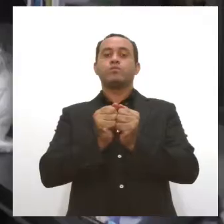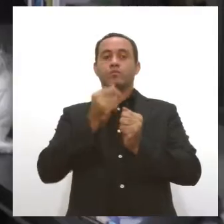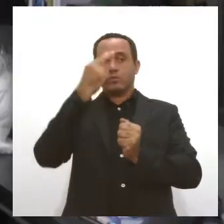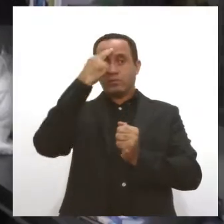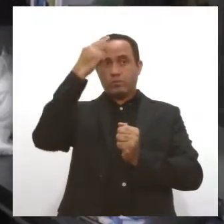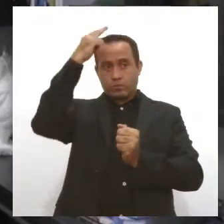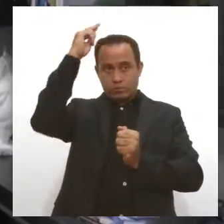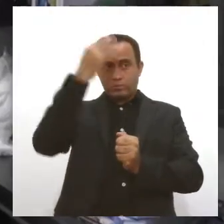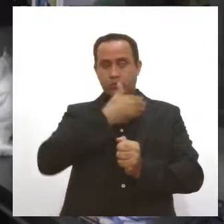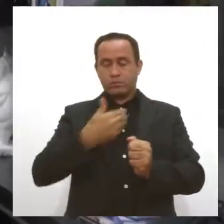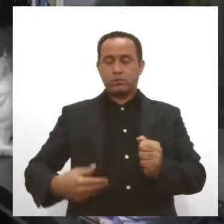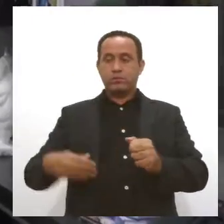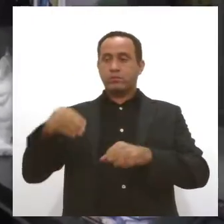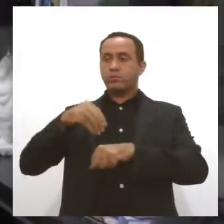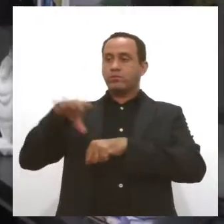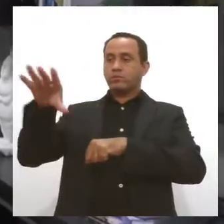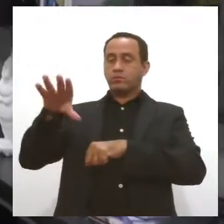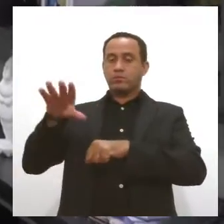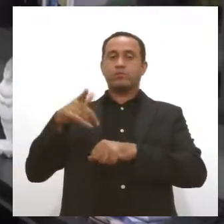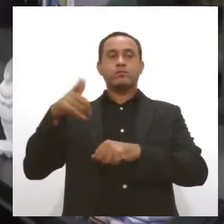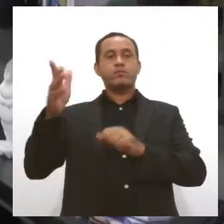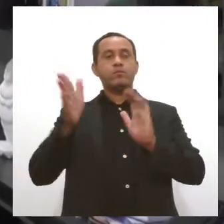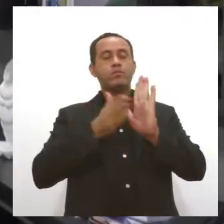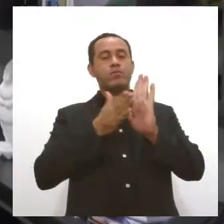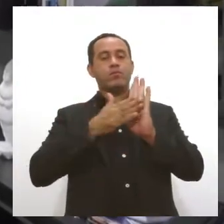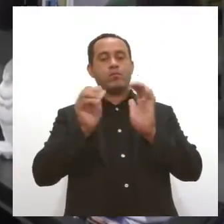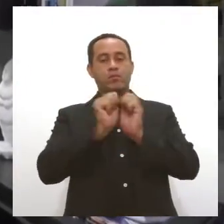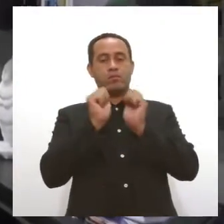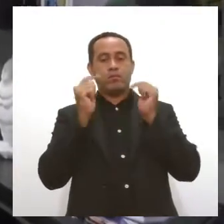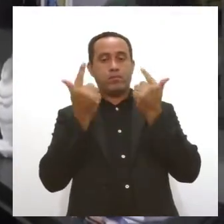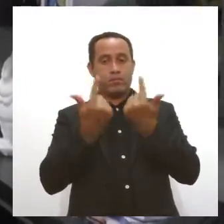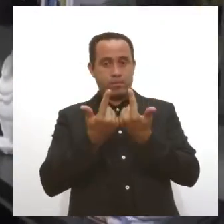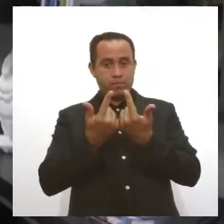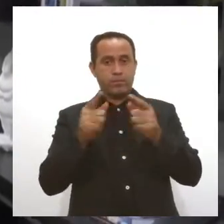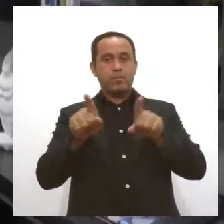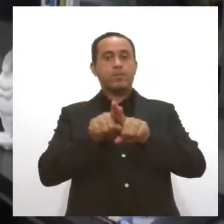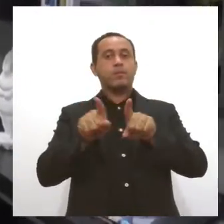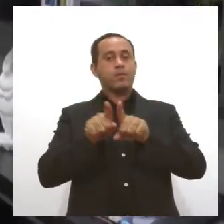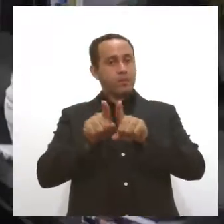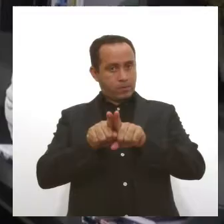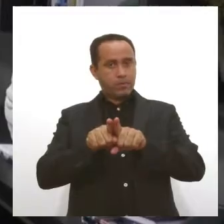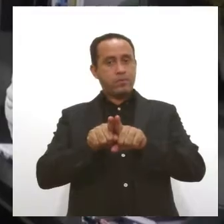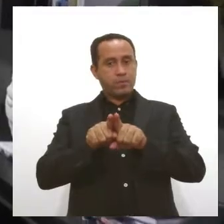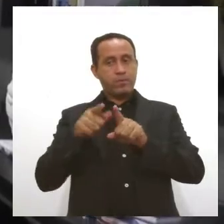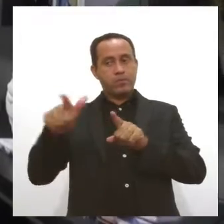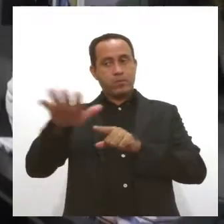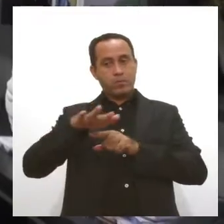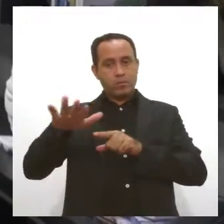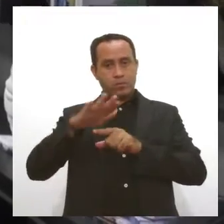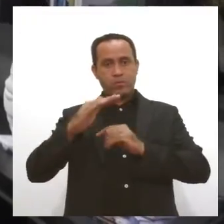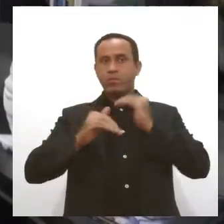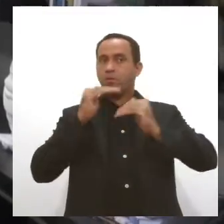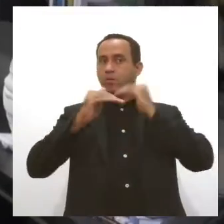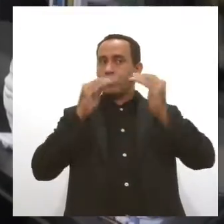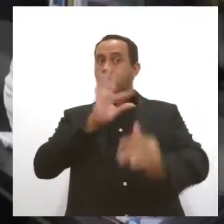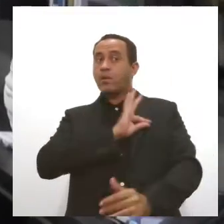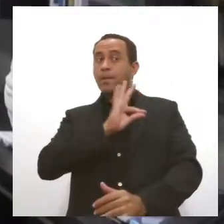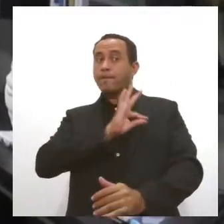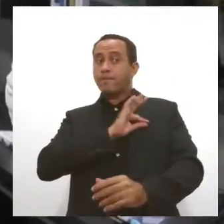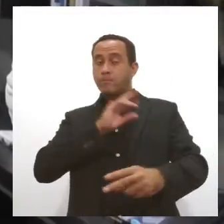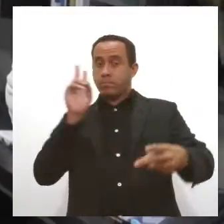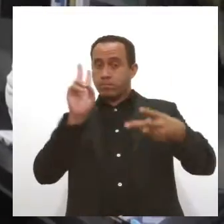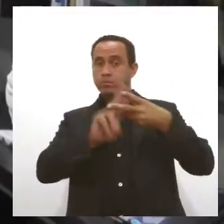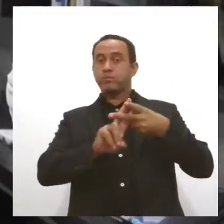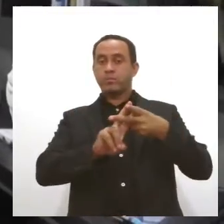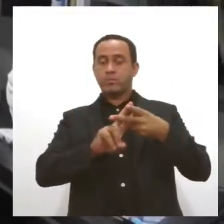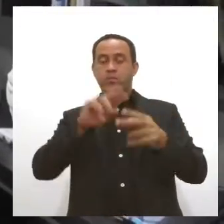Chagas, resolveu encaminhar a proposta da Assembleia Legislativa, que foi deliberada pelos guardas prisionais. Um grande avanço. A polícia penal passa a existir